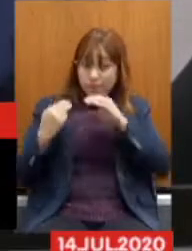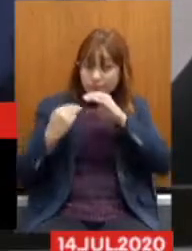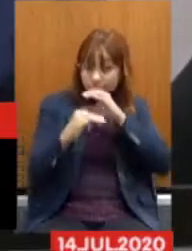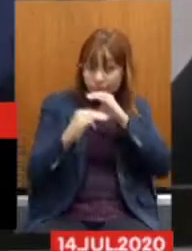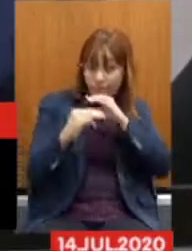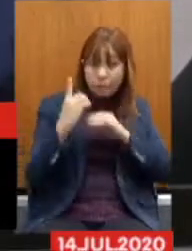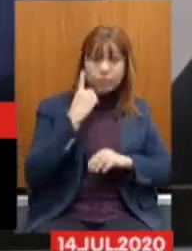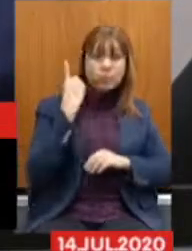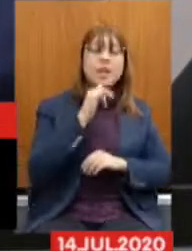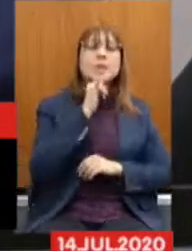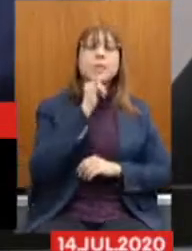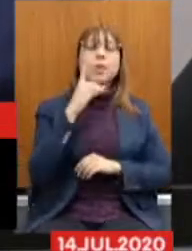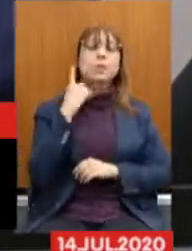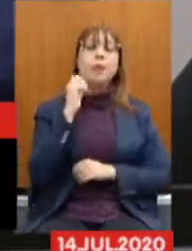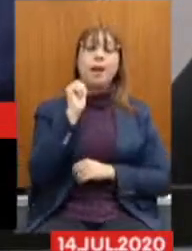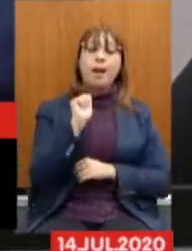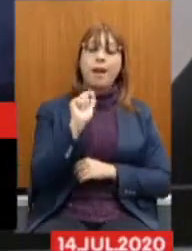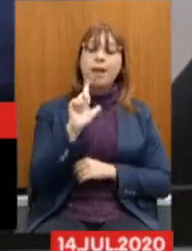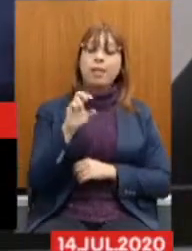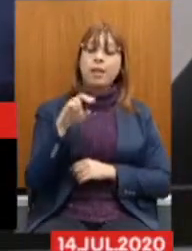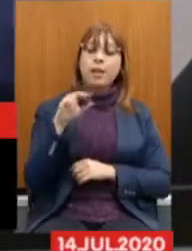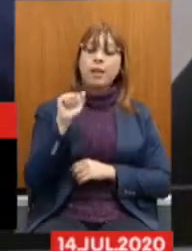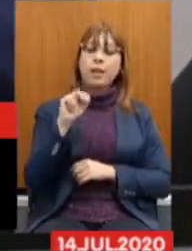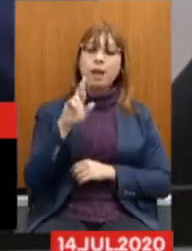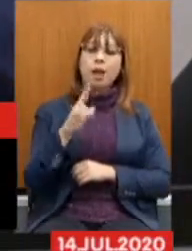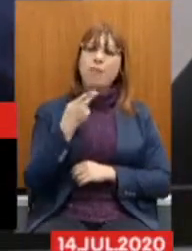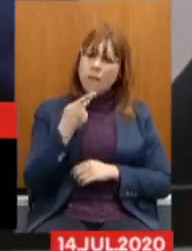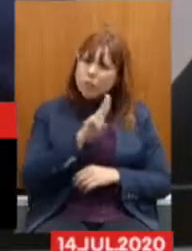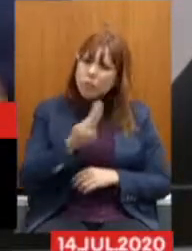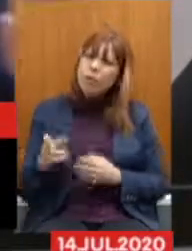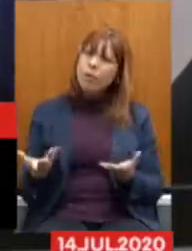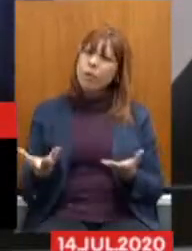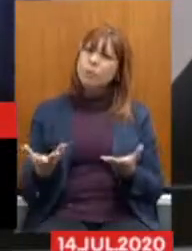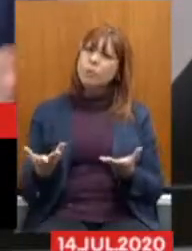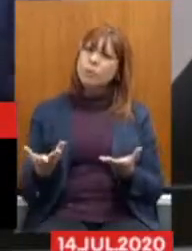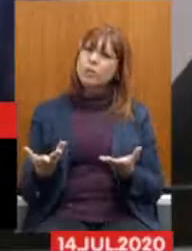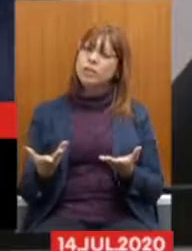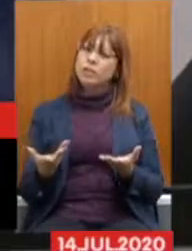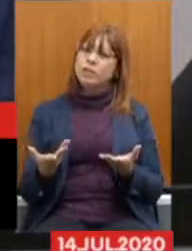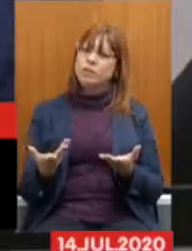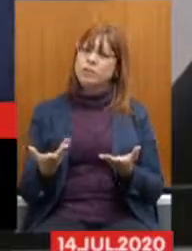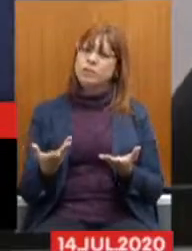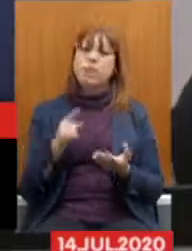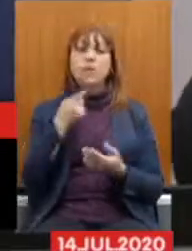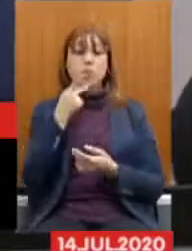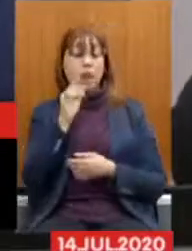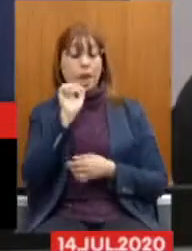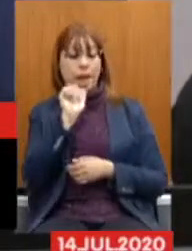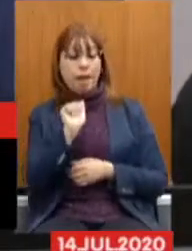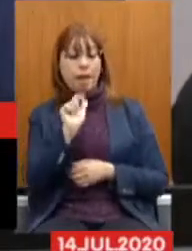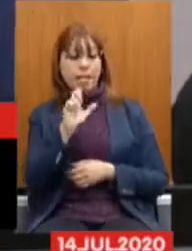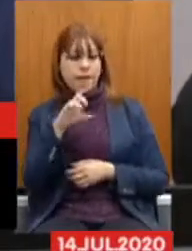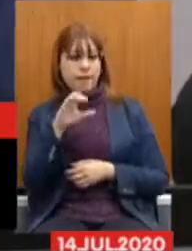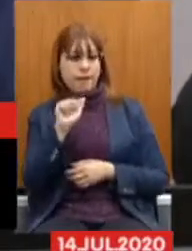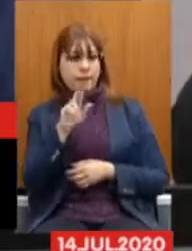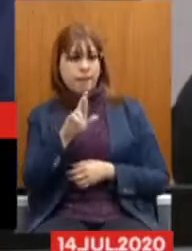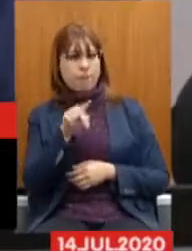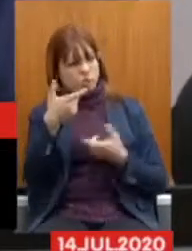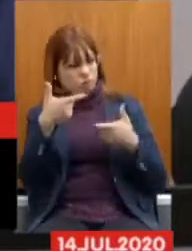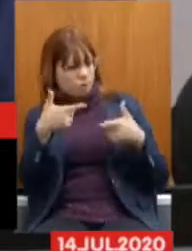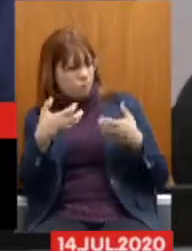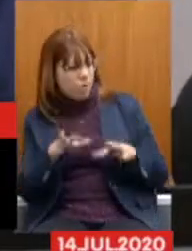Alencar, olha aqui, nós precisamos disso, disso aqui. Deputado Alencar, como o senhor falou, o senhor não quer que fique igual,